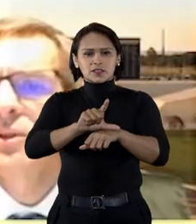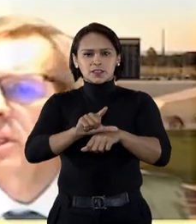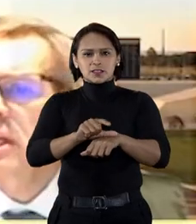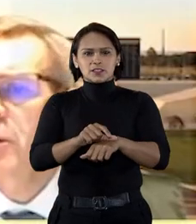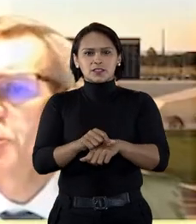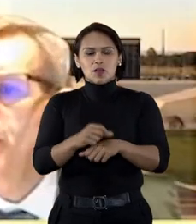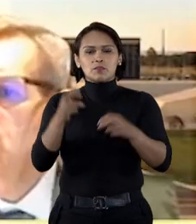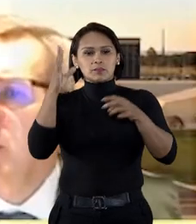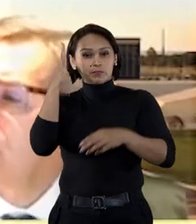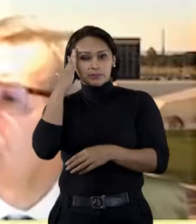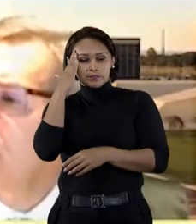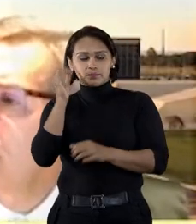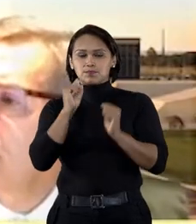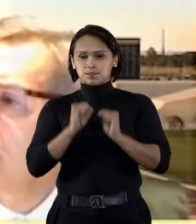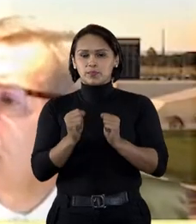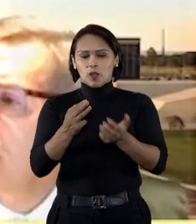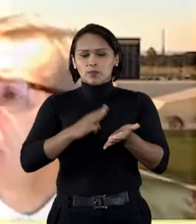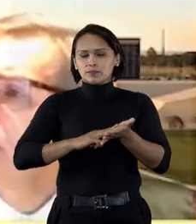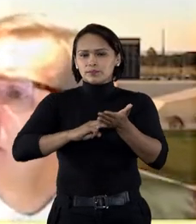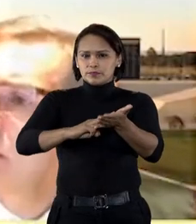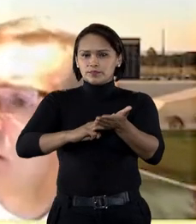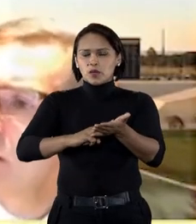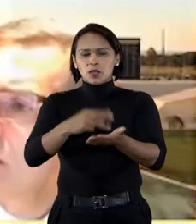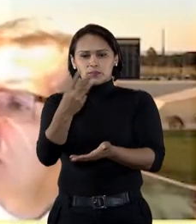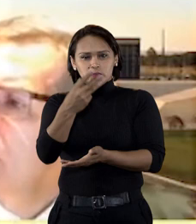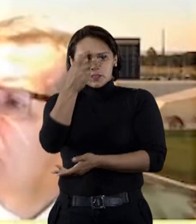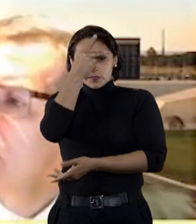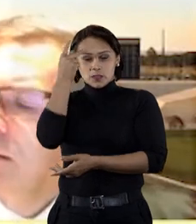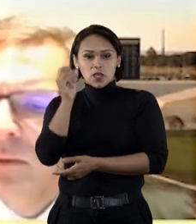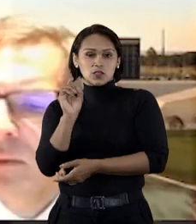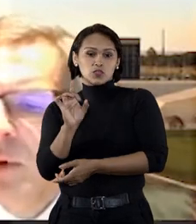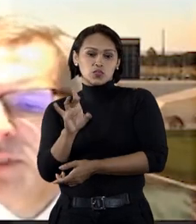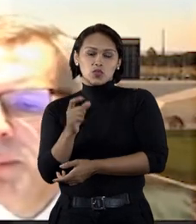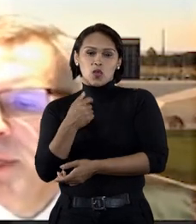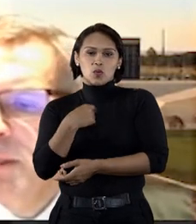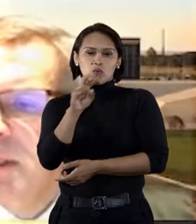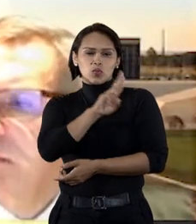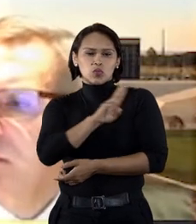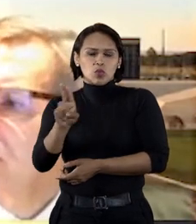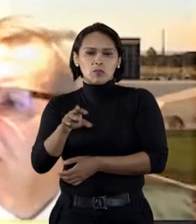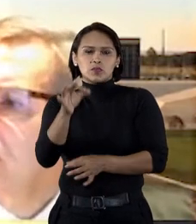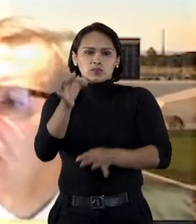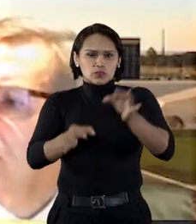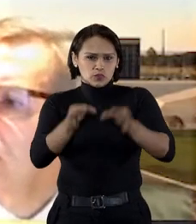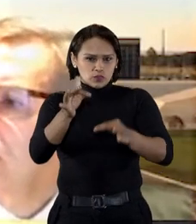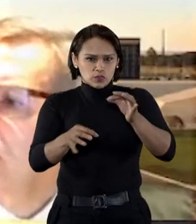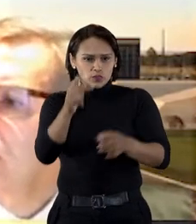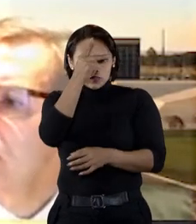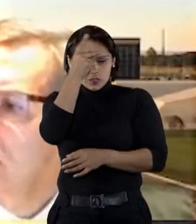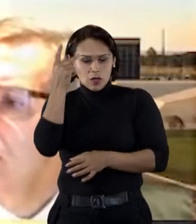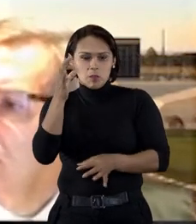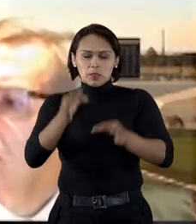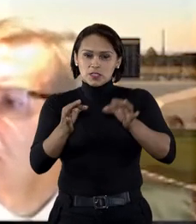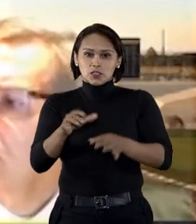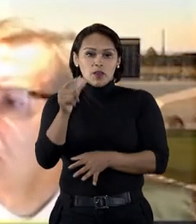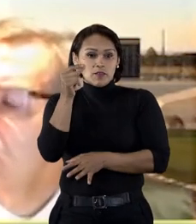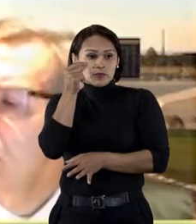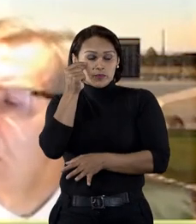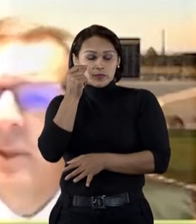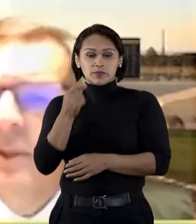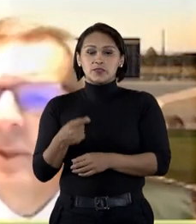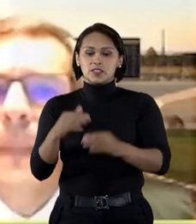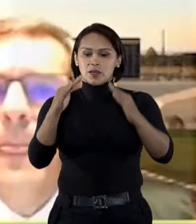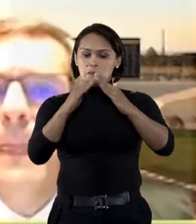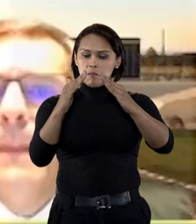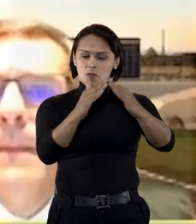prevê que a carta de citação pode ser recebida por terceiro somente quando citando for pessoa jurídica ou, sendo pessoa